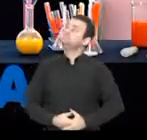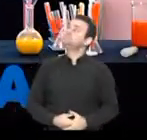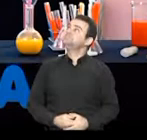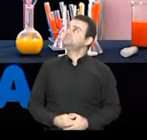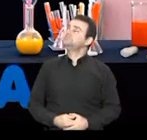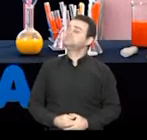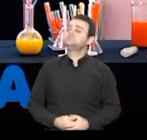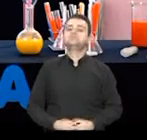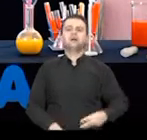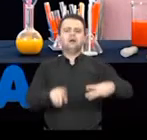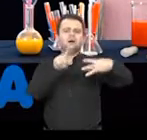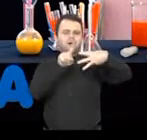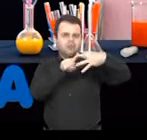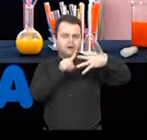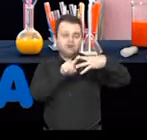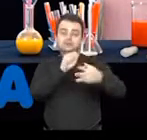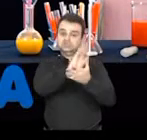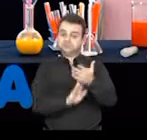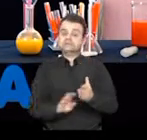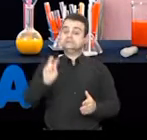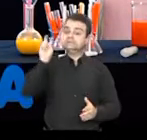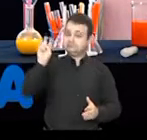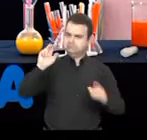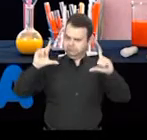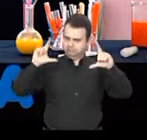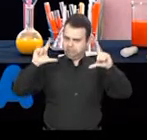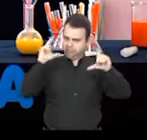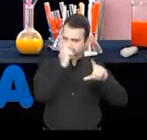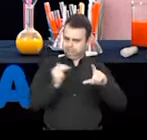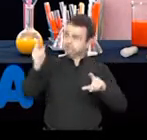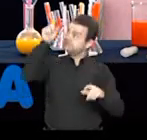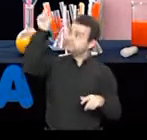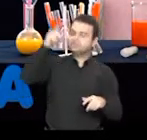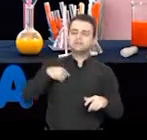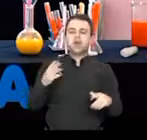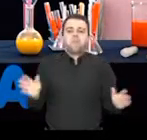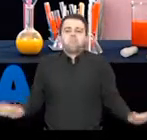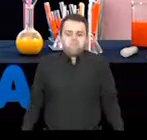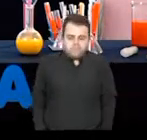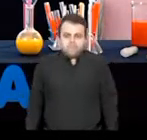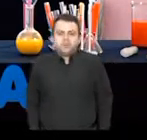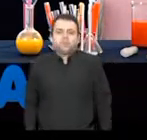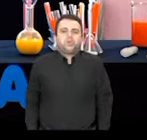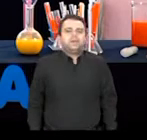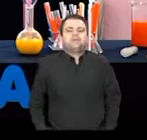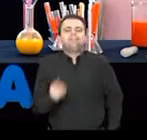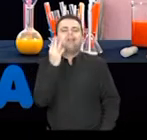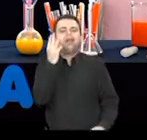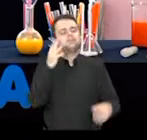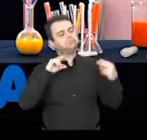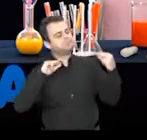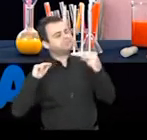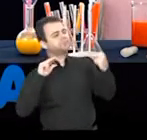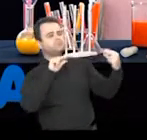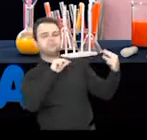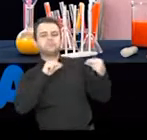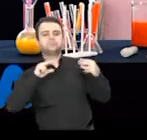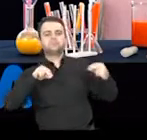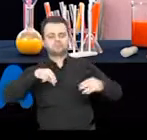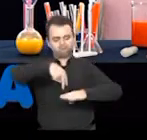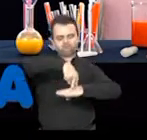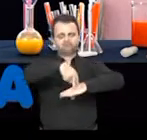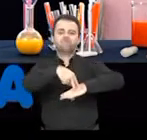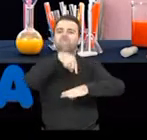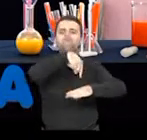Bom, a atividade 5 traz essa figura aqui. Eu tenho três pinguins e eles estão conversando em